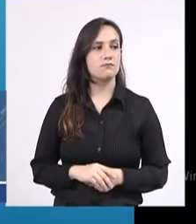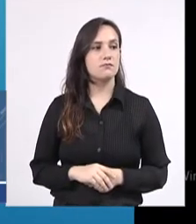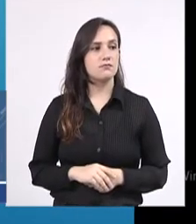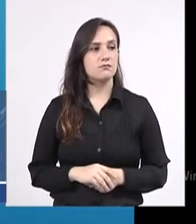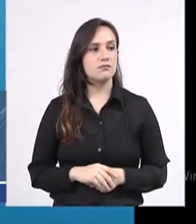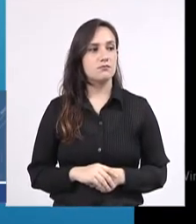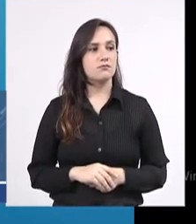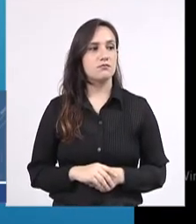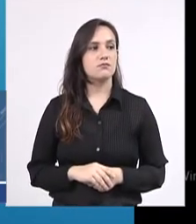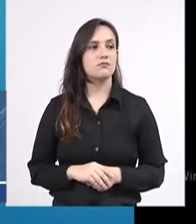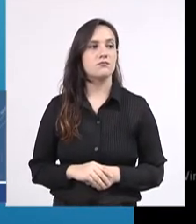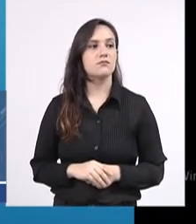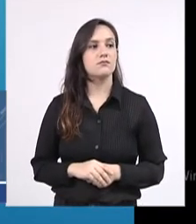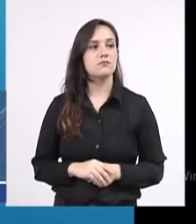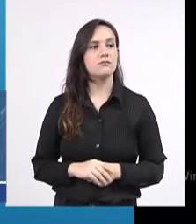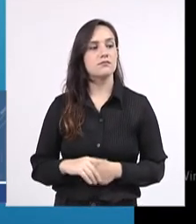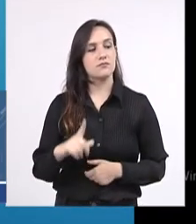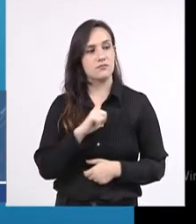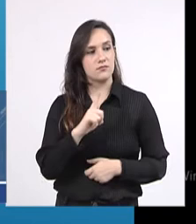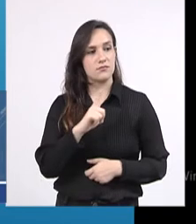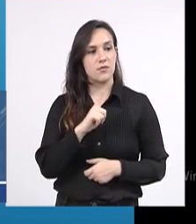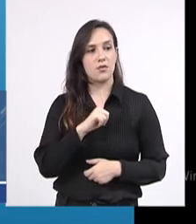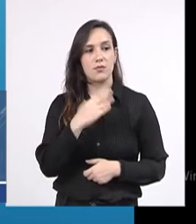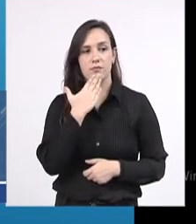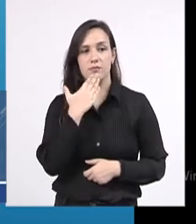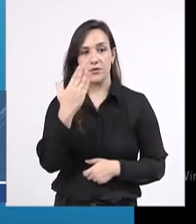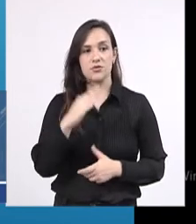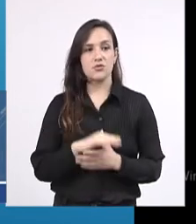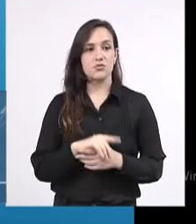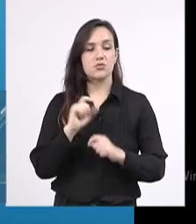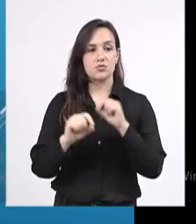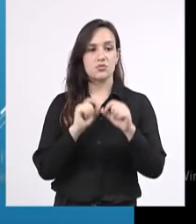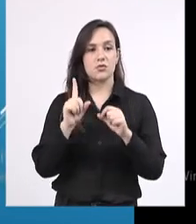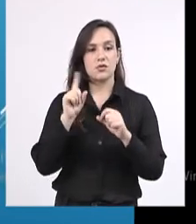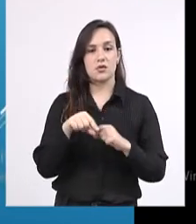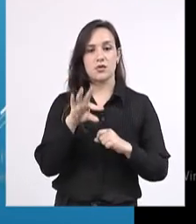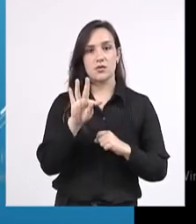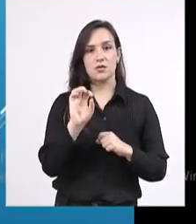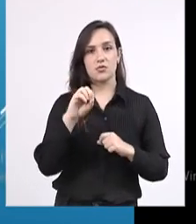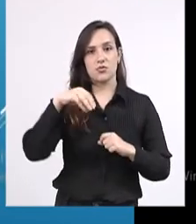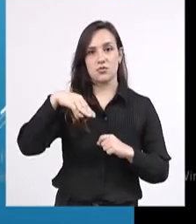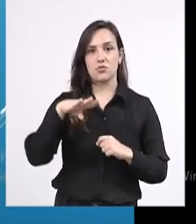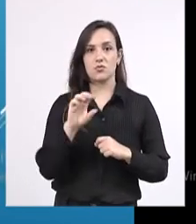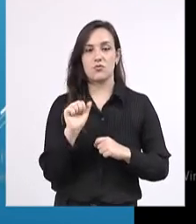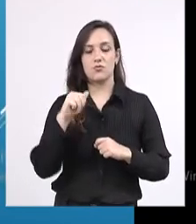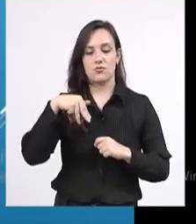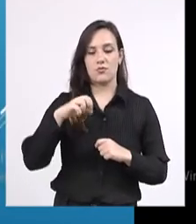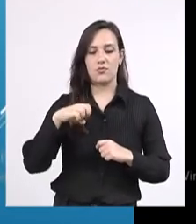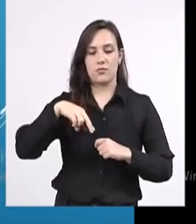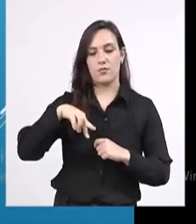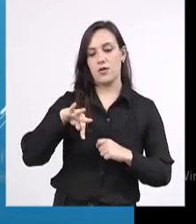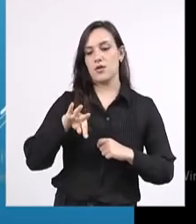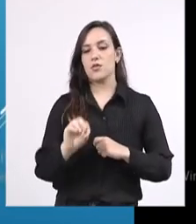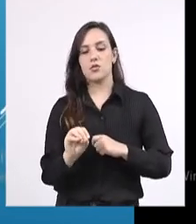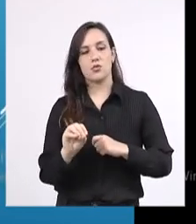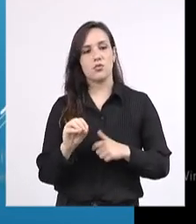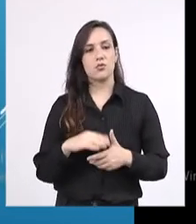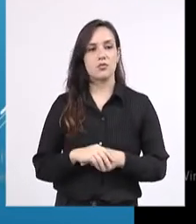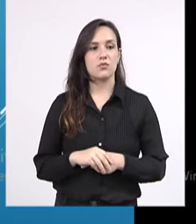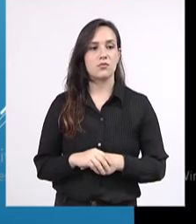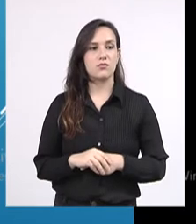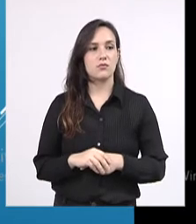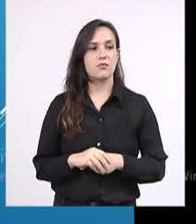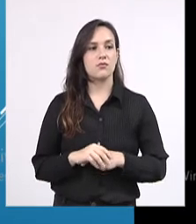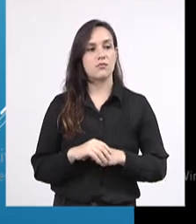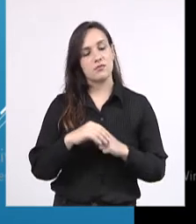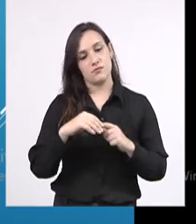tramitando, nesse momento, um pedido de tombamento do complexo do Parque dos Poderes, com base na